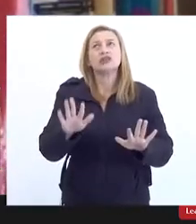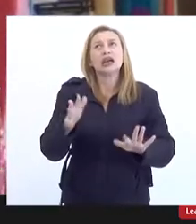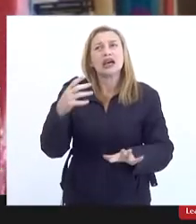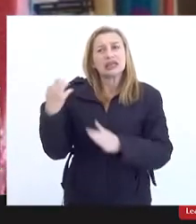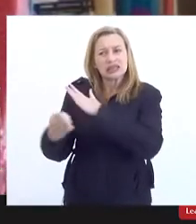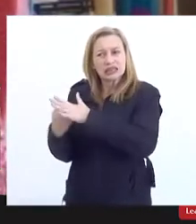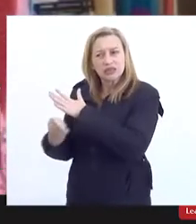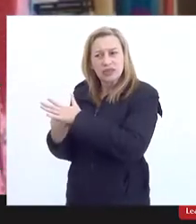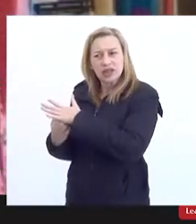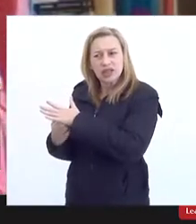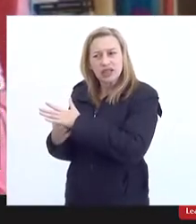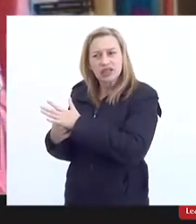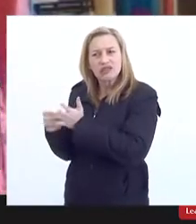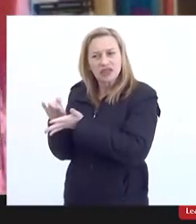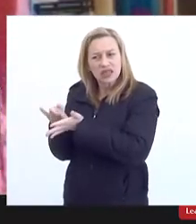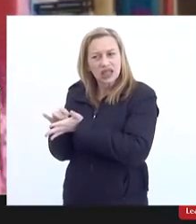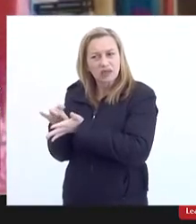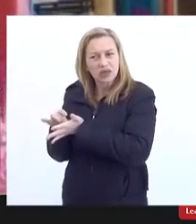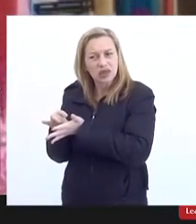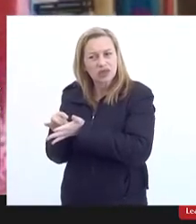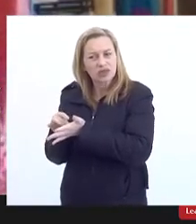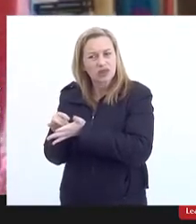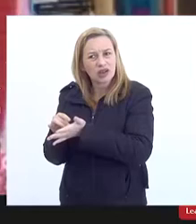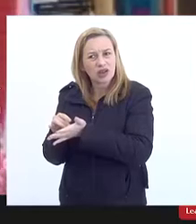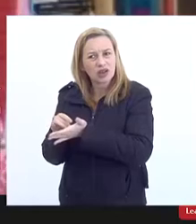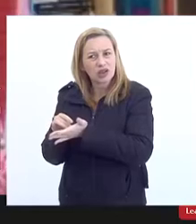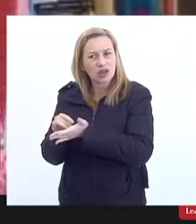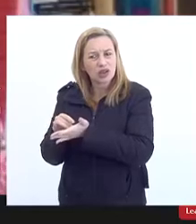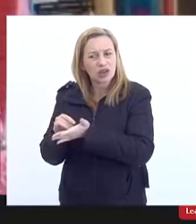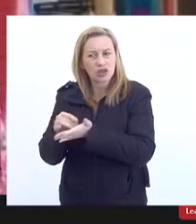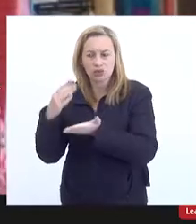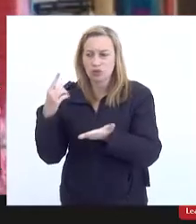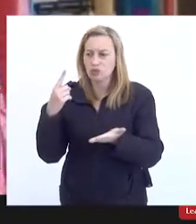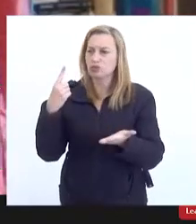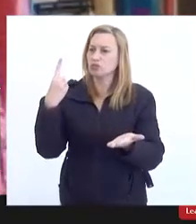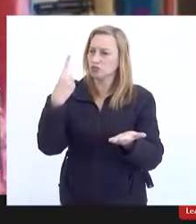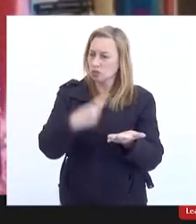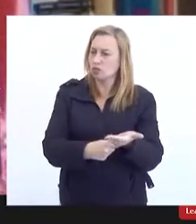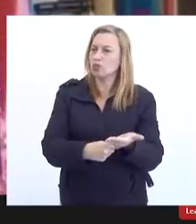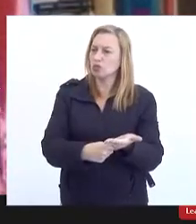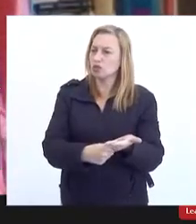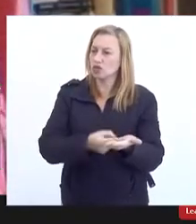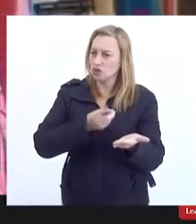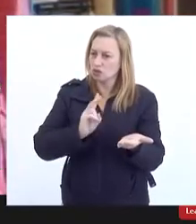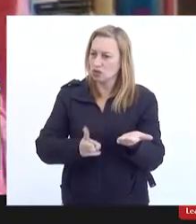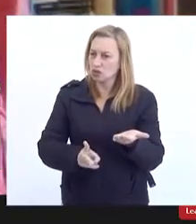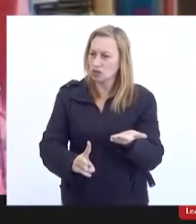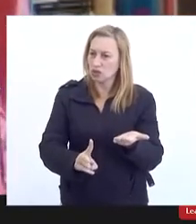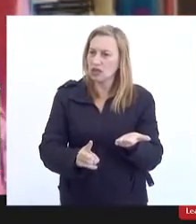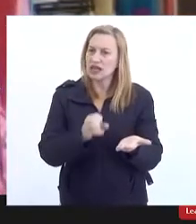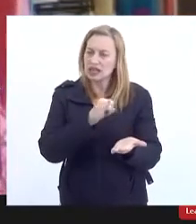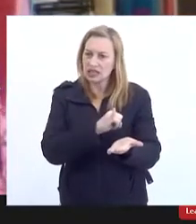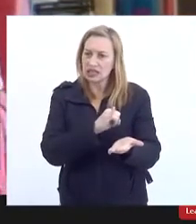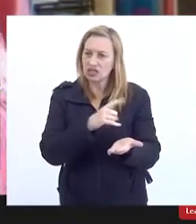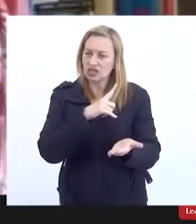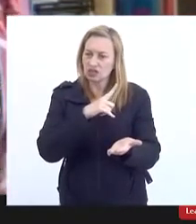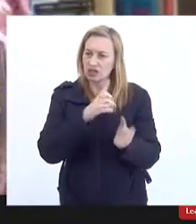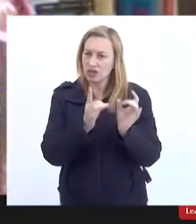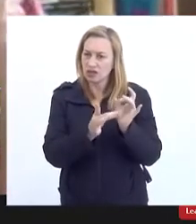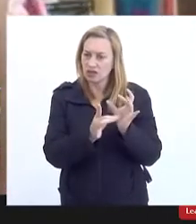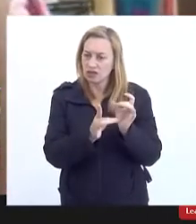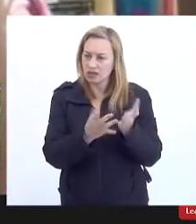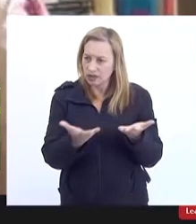honrar o compromisso estabelecido com o município caso haja, então, uma concessão privada?